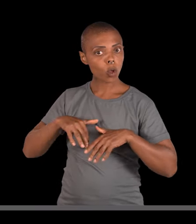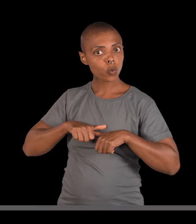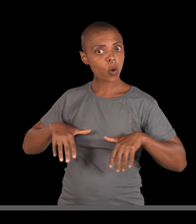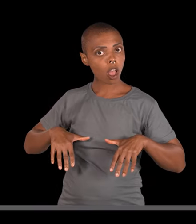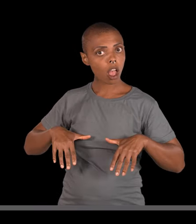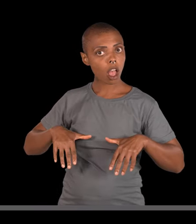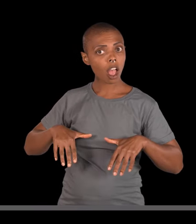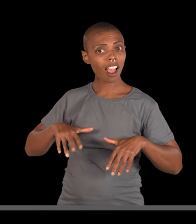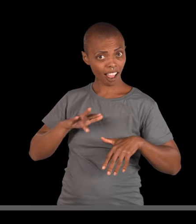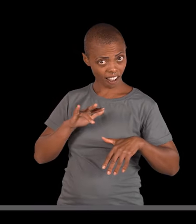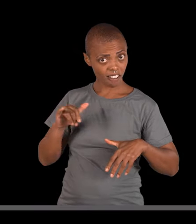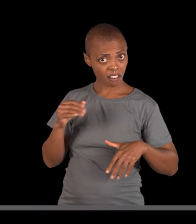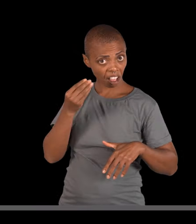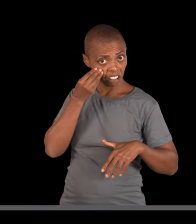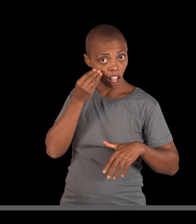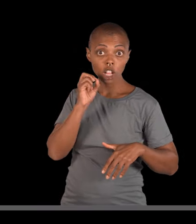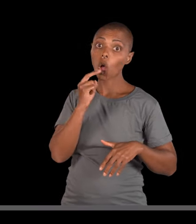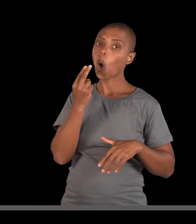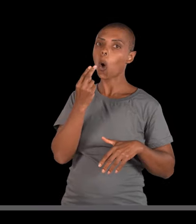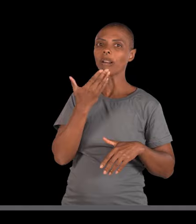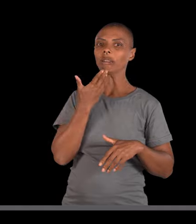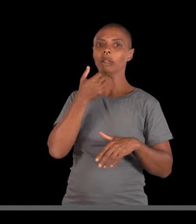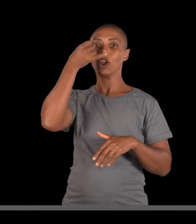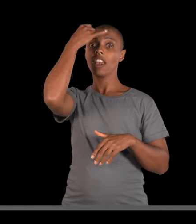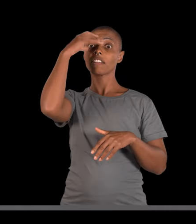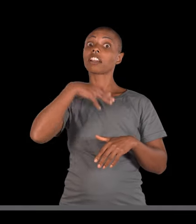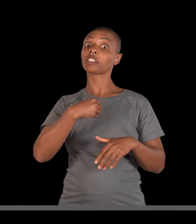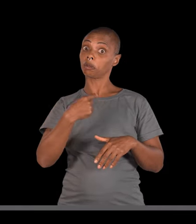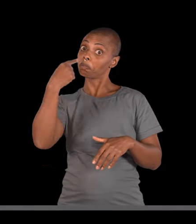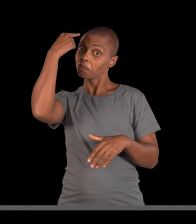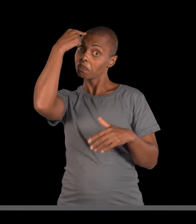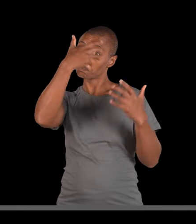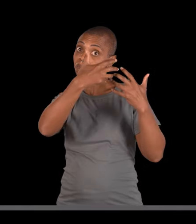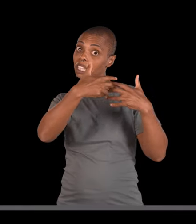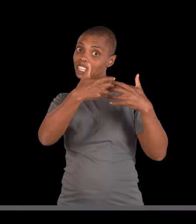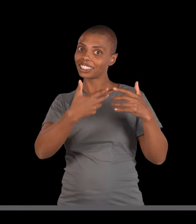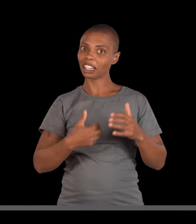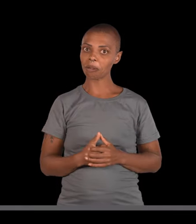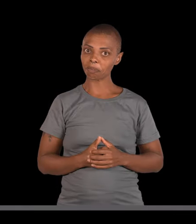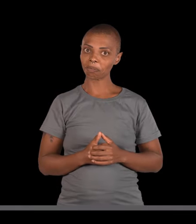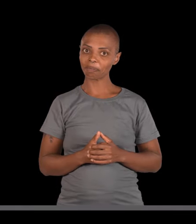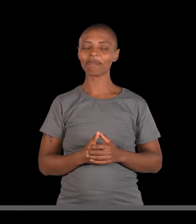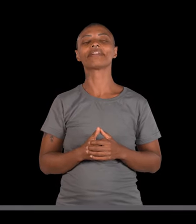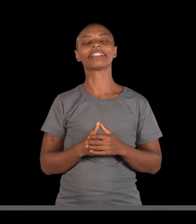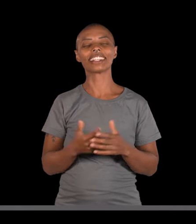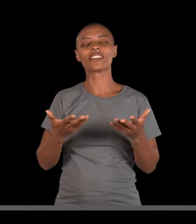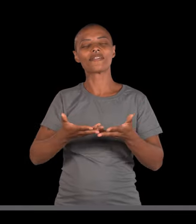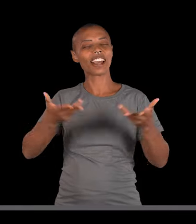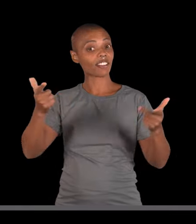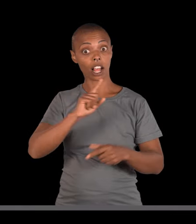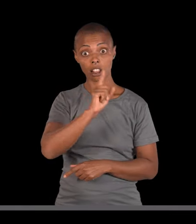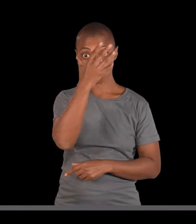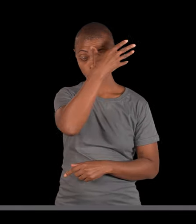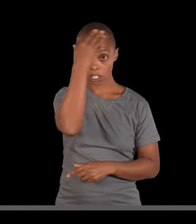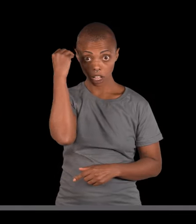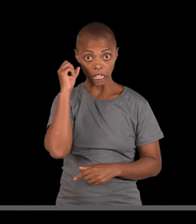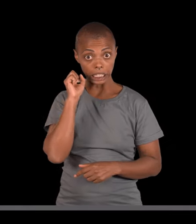assim iria arriscar ou desistiria do fato de ter um filho? Pense nisso.